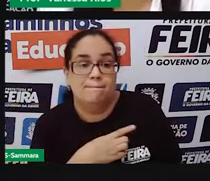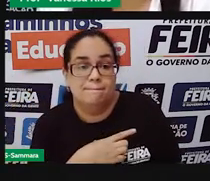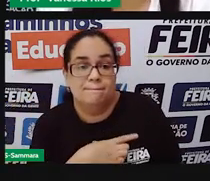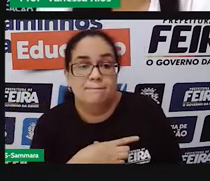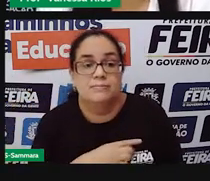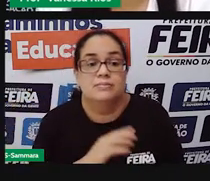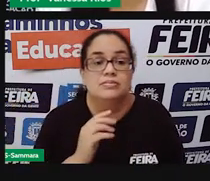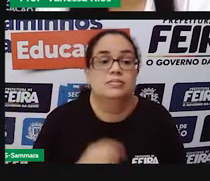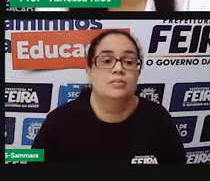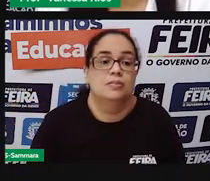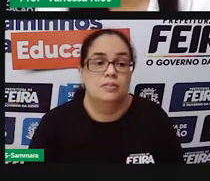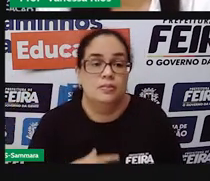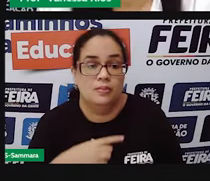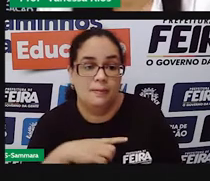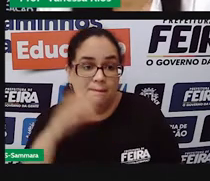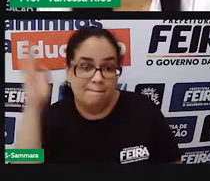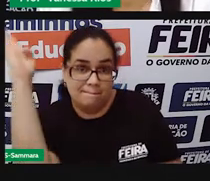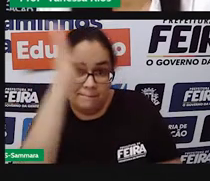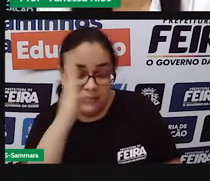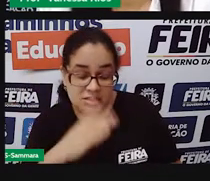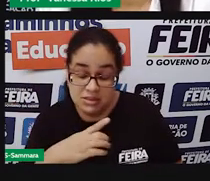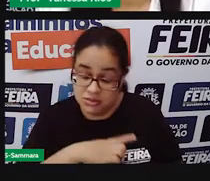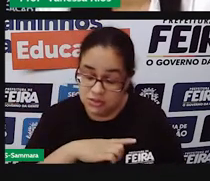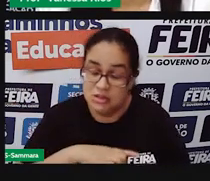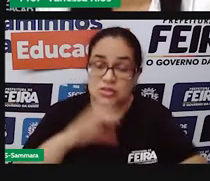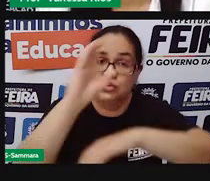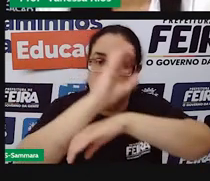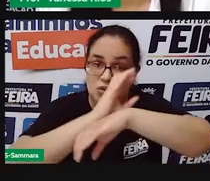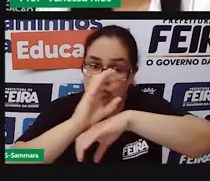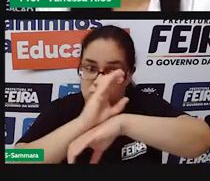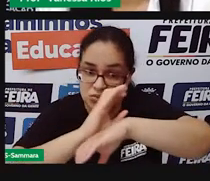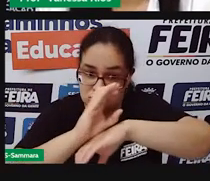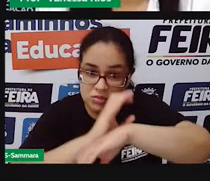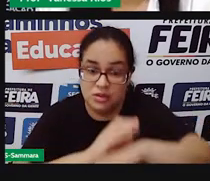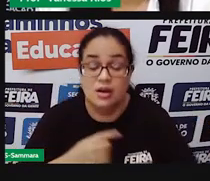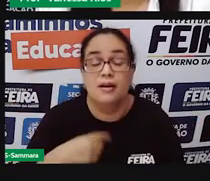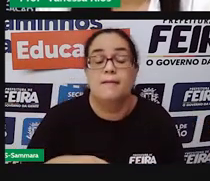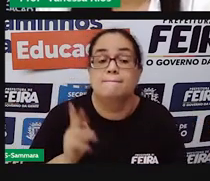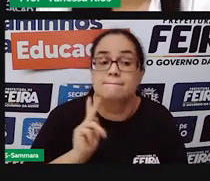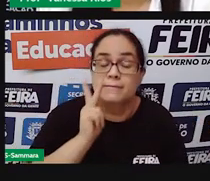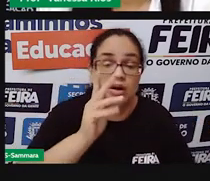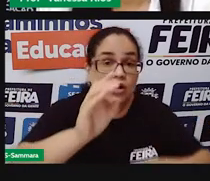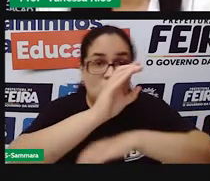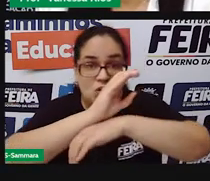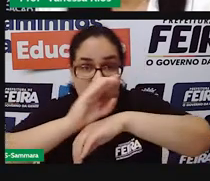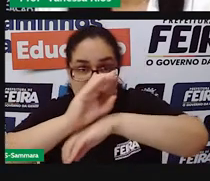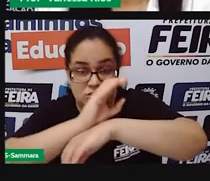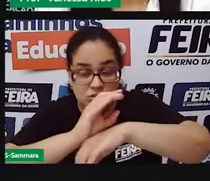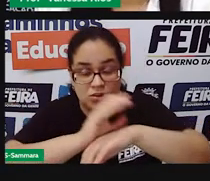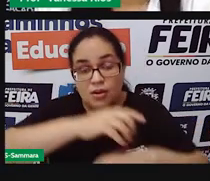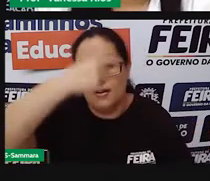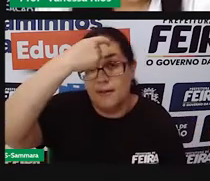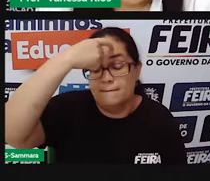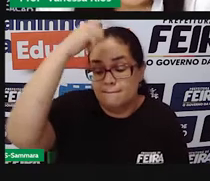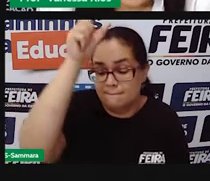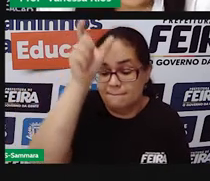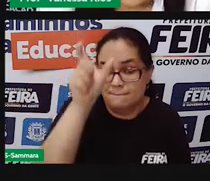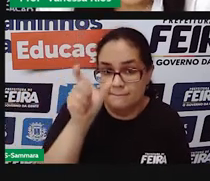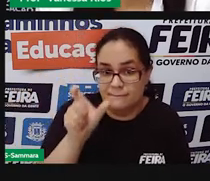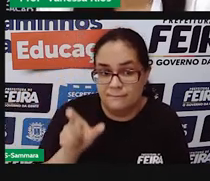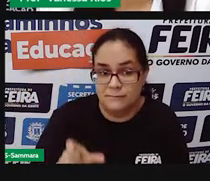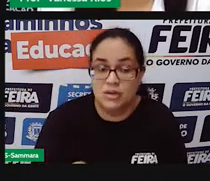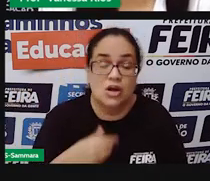gente tem, o Brasil tem a sua Constituição. E aí, para a Constituição, cidadão é qualquer